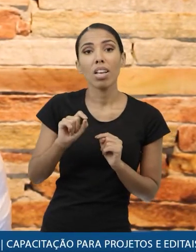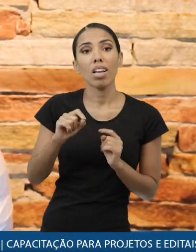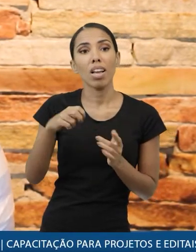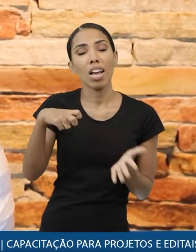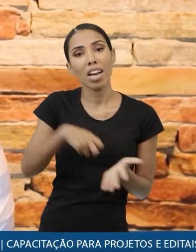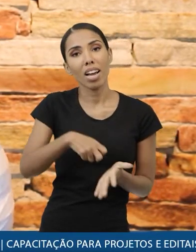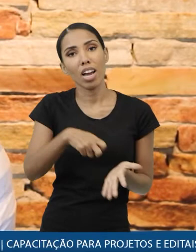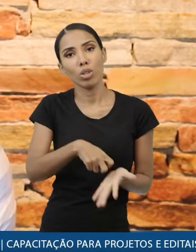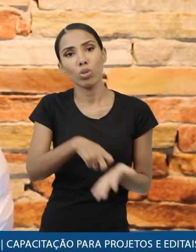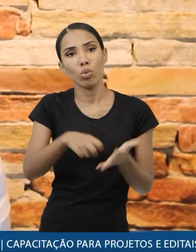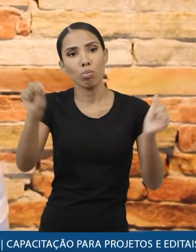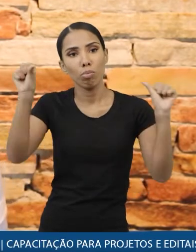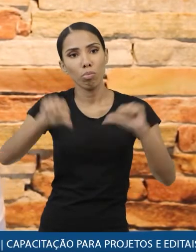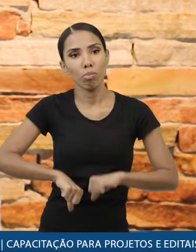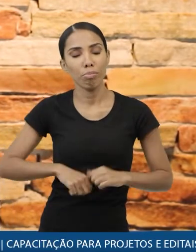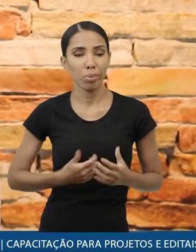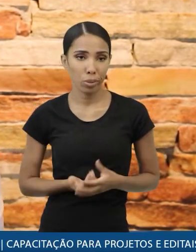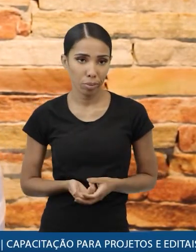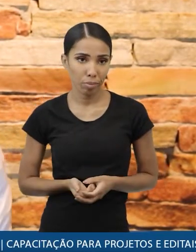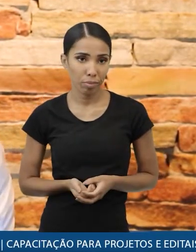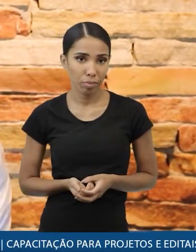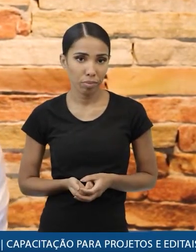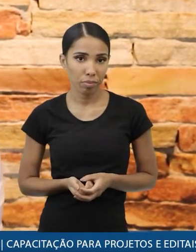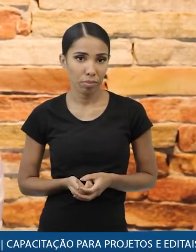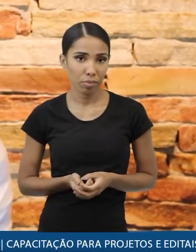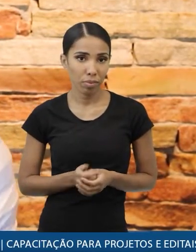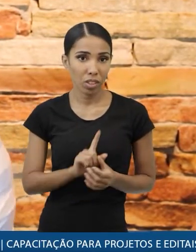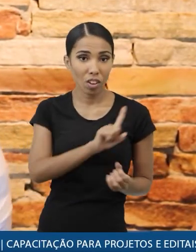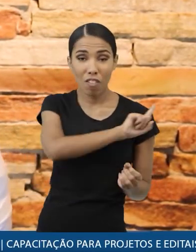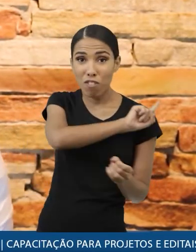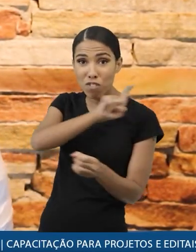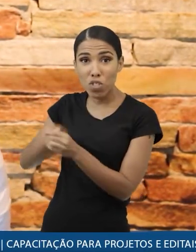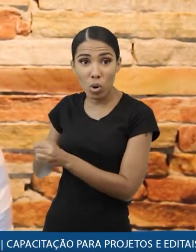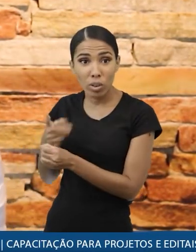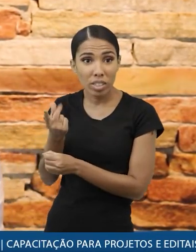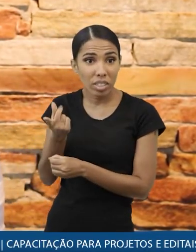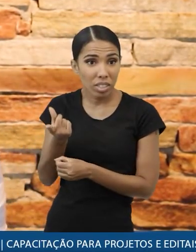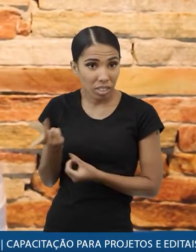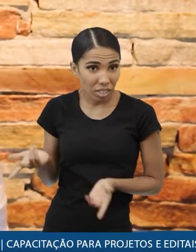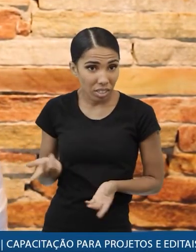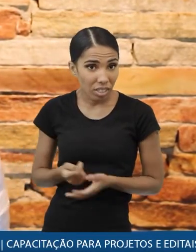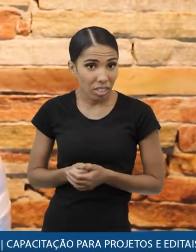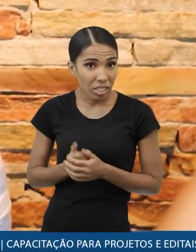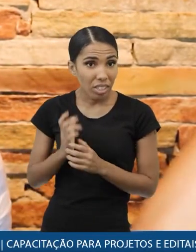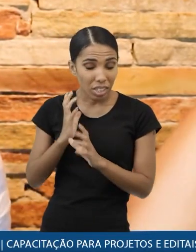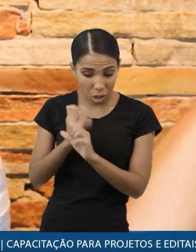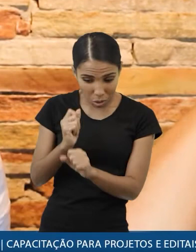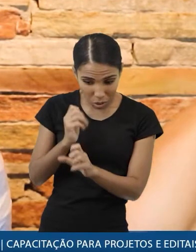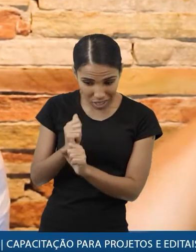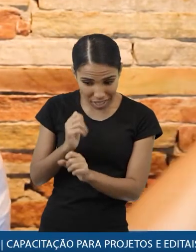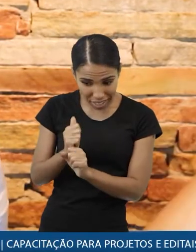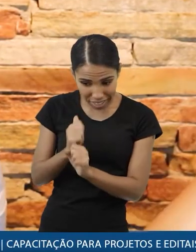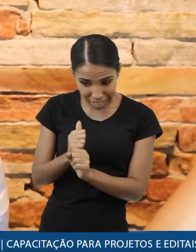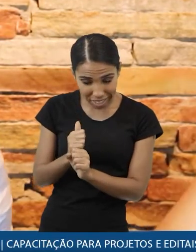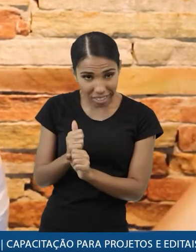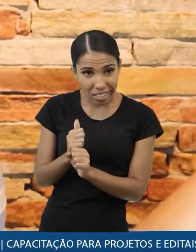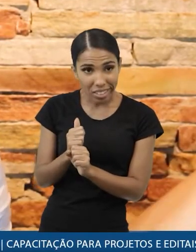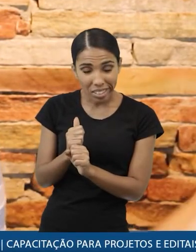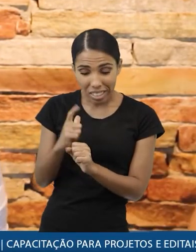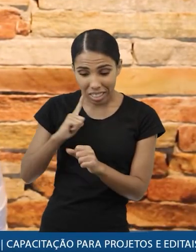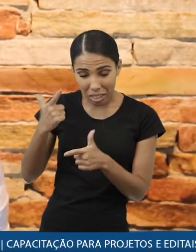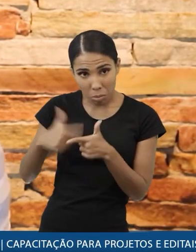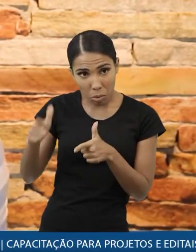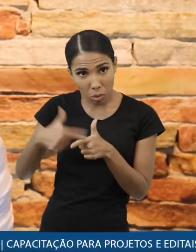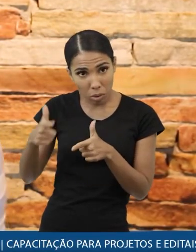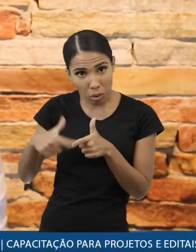penalizado da pior forma porque ele tem que retornar com o recurso inteiro muitas vezes na prestação de contas se você tem algum problema ali